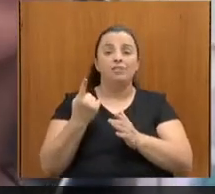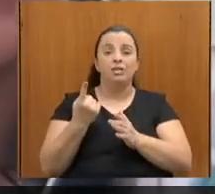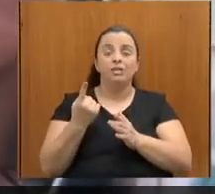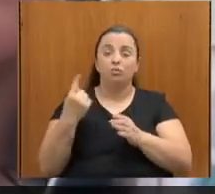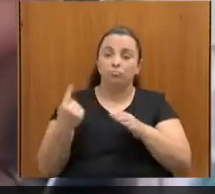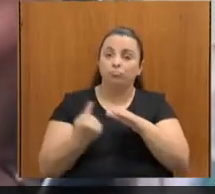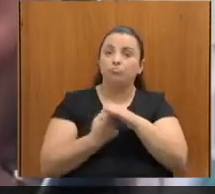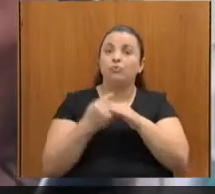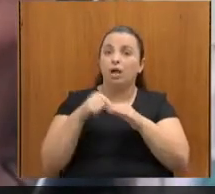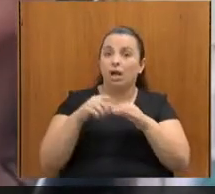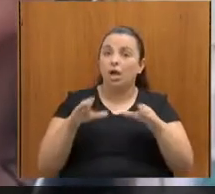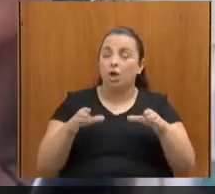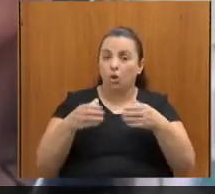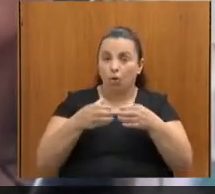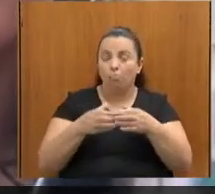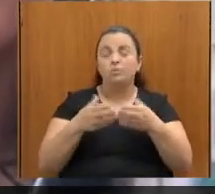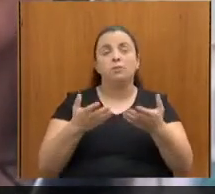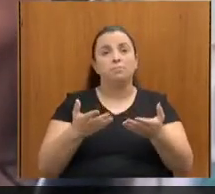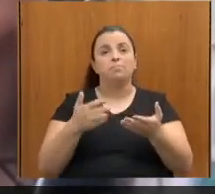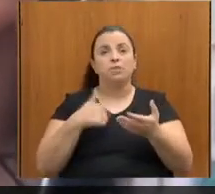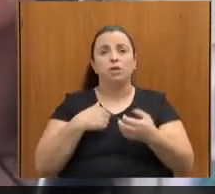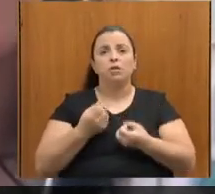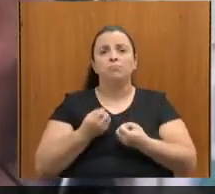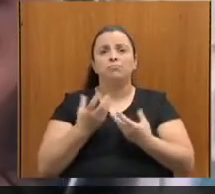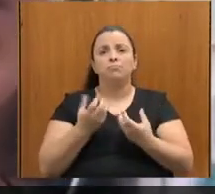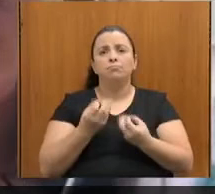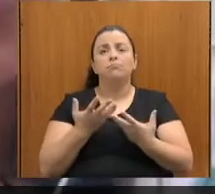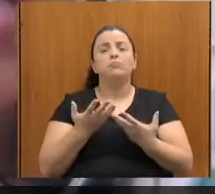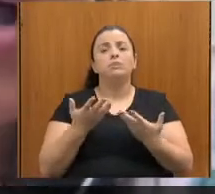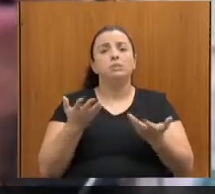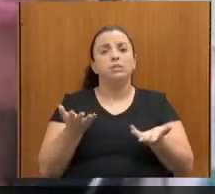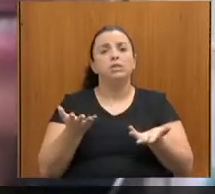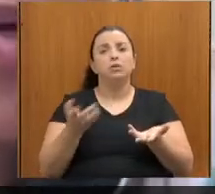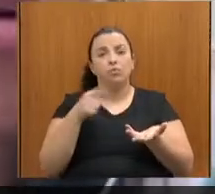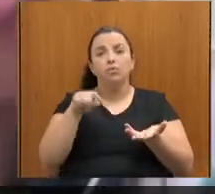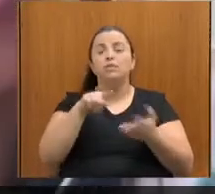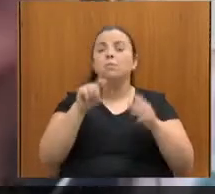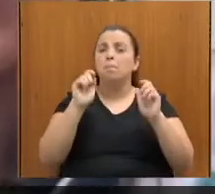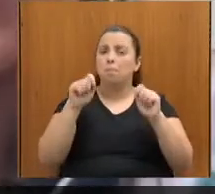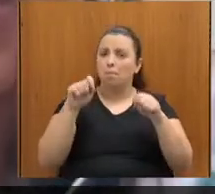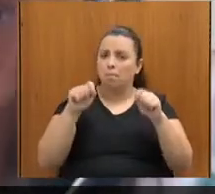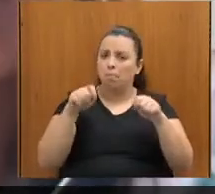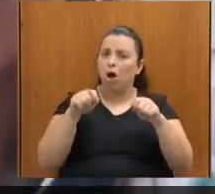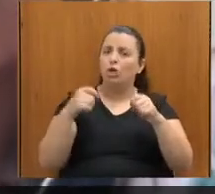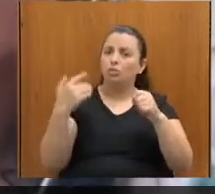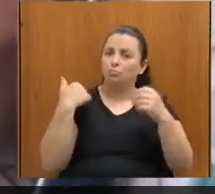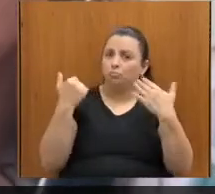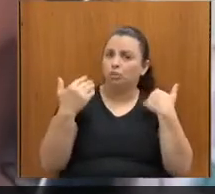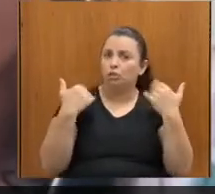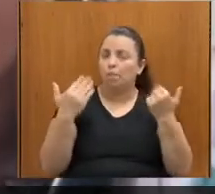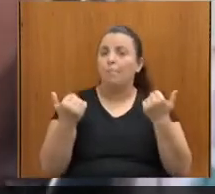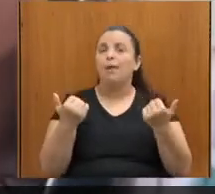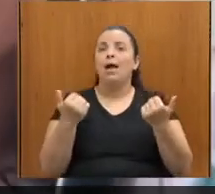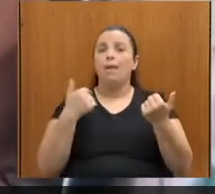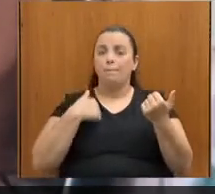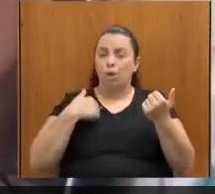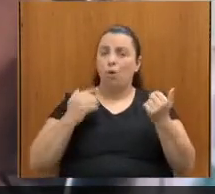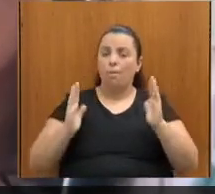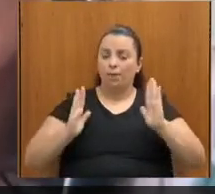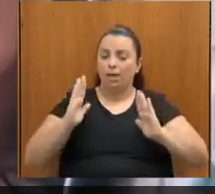comissão, eu queria dizer que vocês podem contar comigo com o nosso mandato na busca